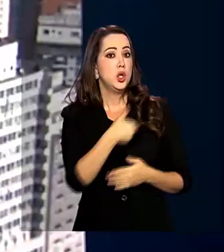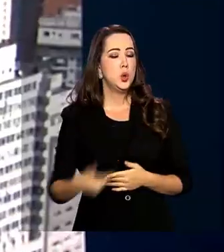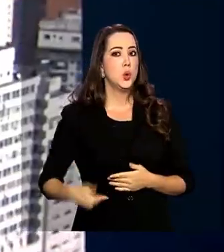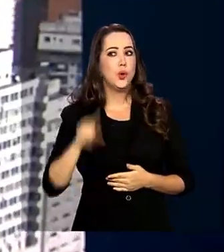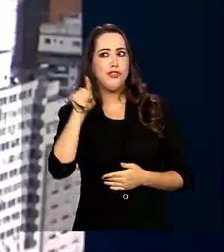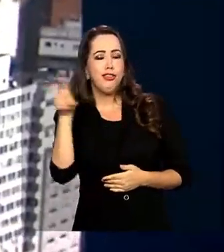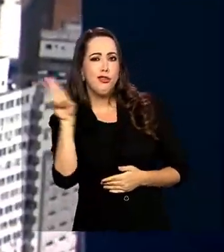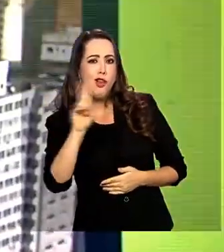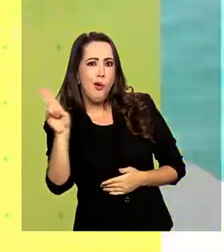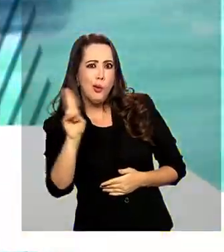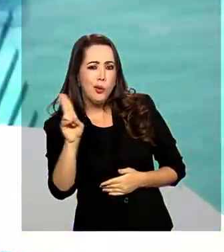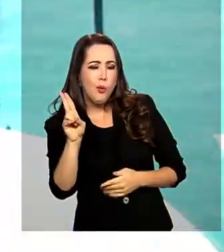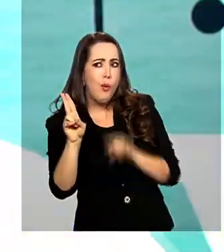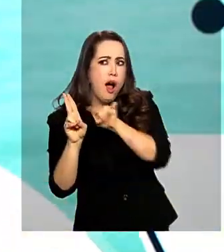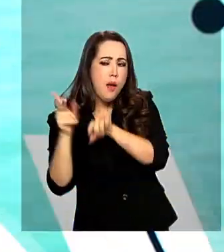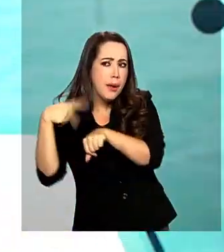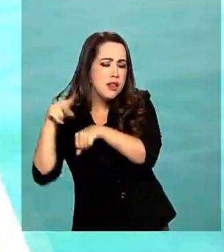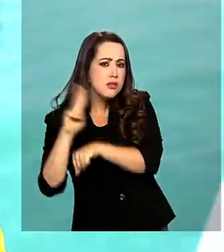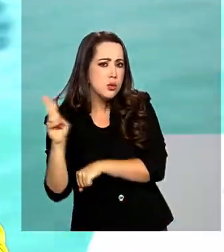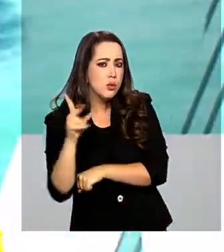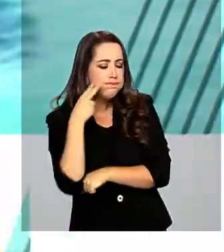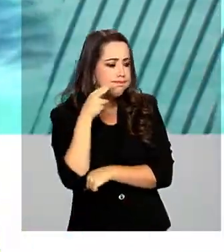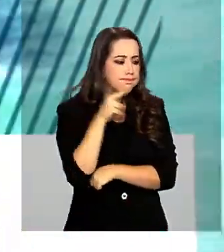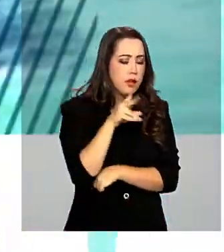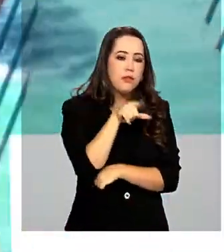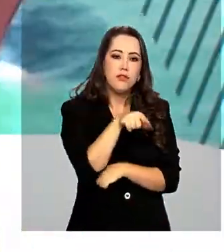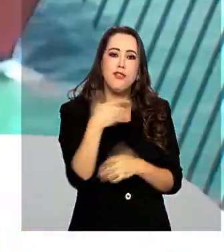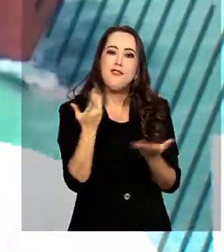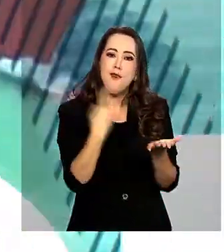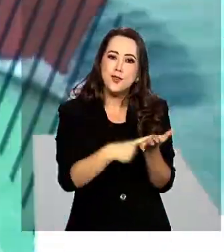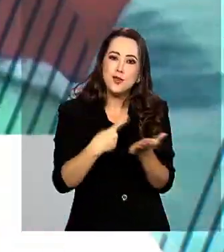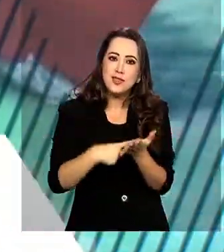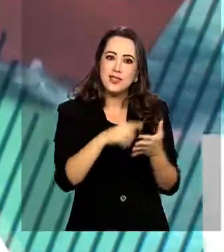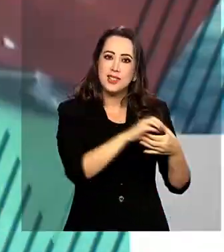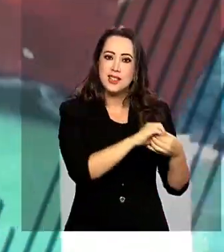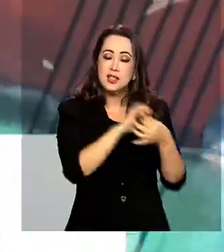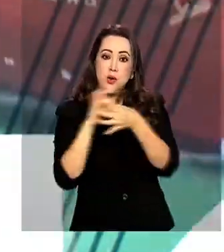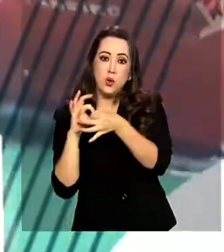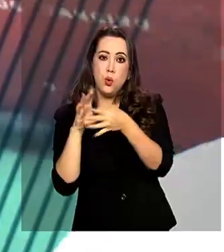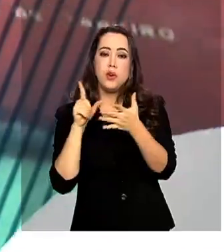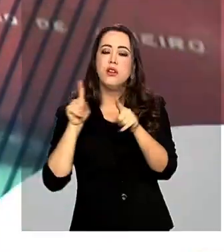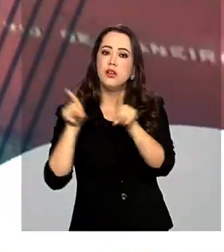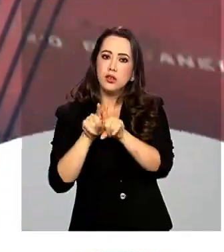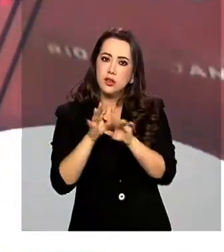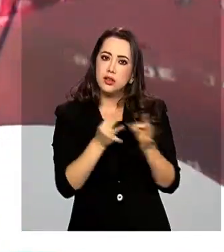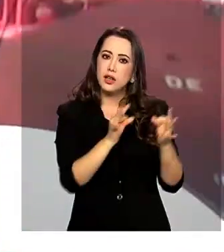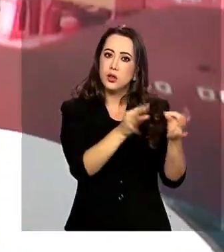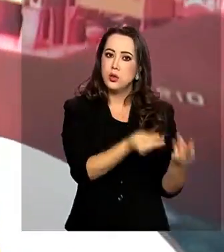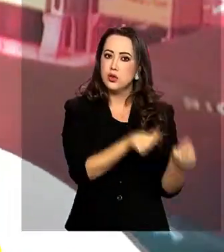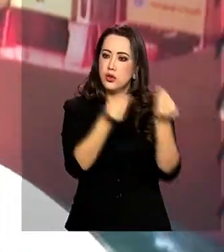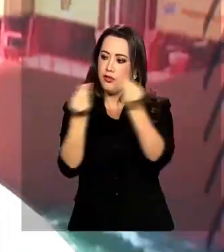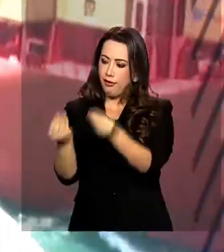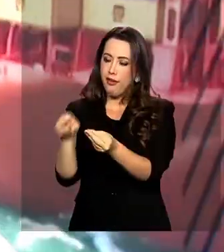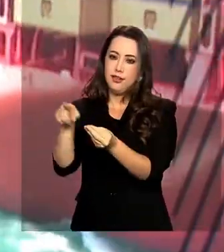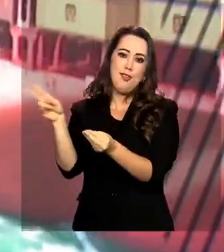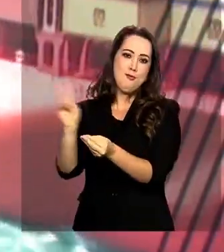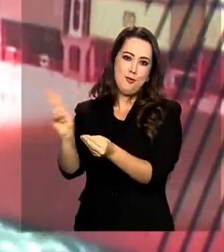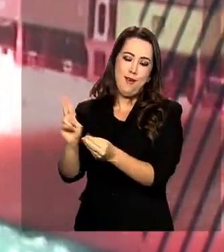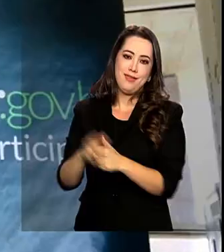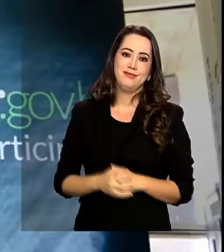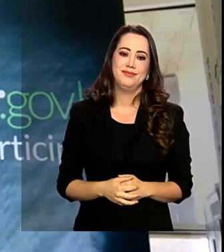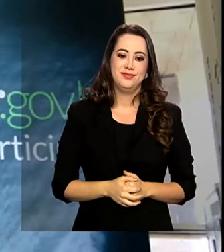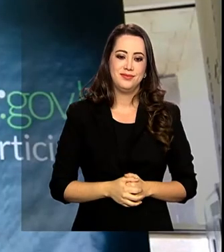uruguaio e um acordo de cooperação assinado este mês transfere a tecnologia da plataforma ao país vizinho.